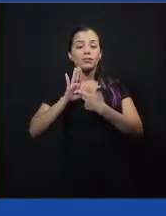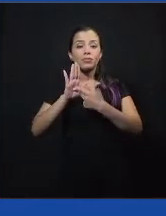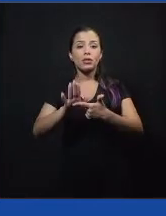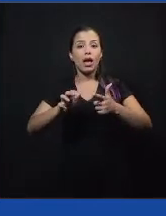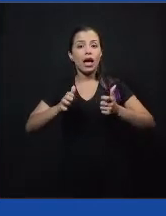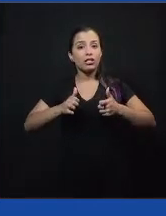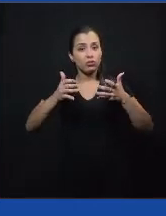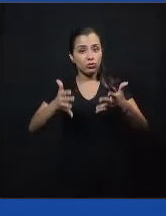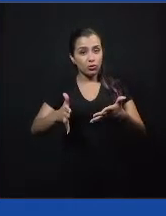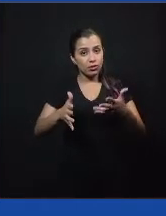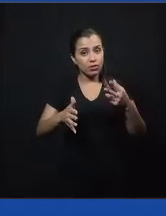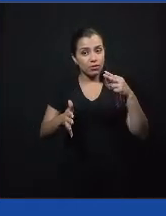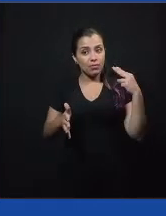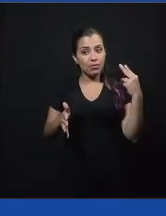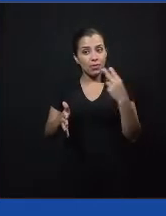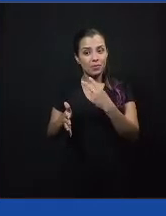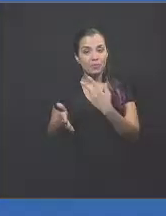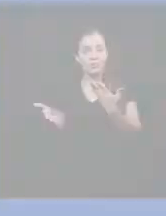sobre isso. Tá bom?